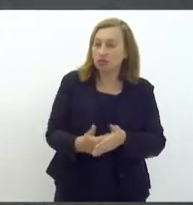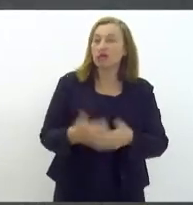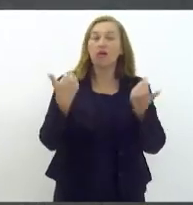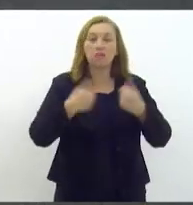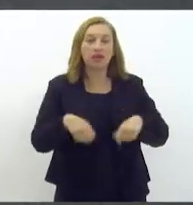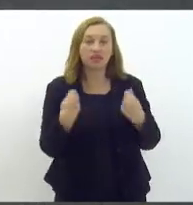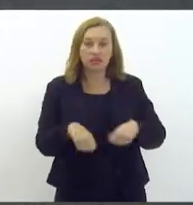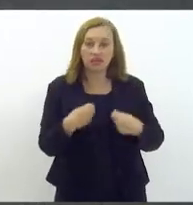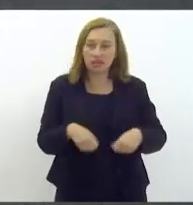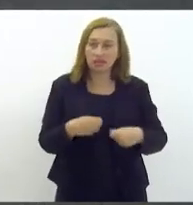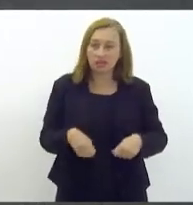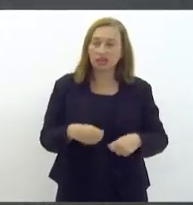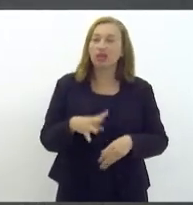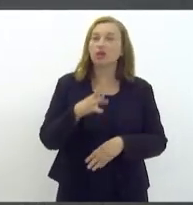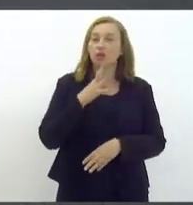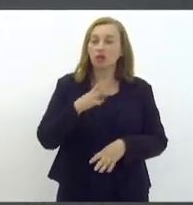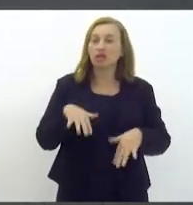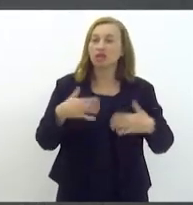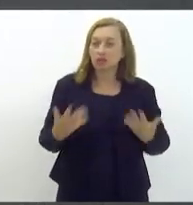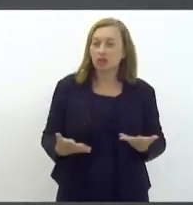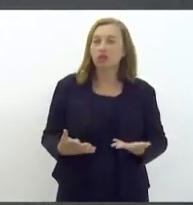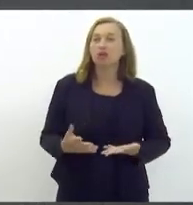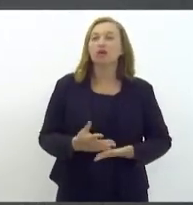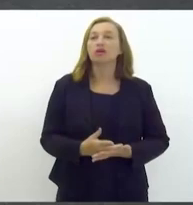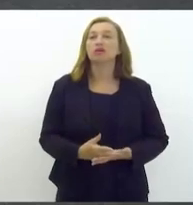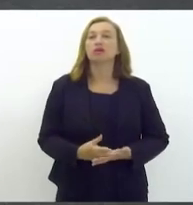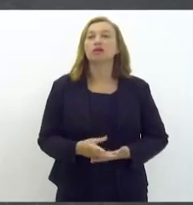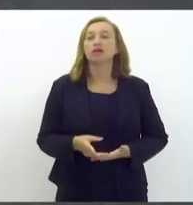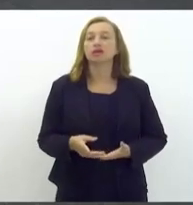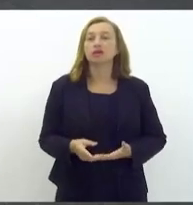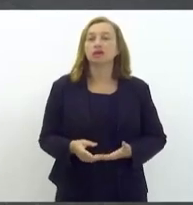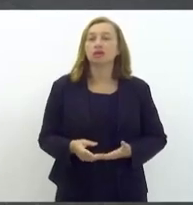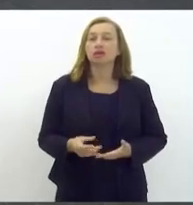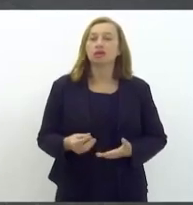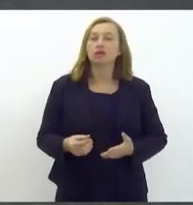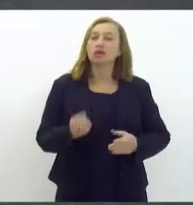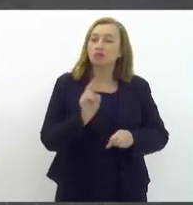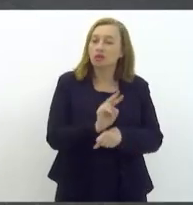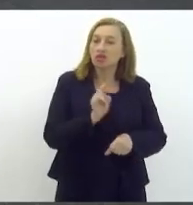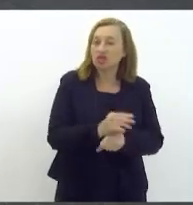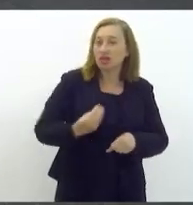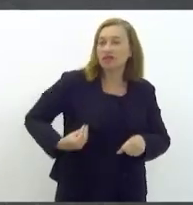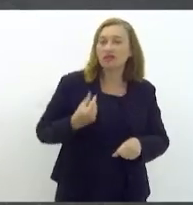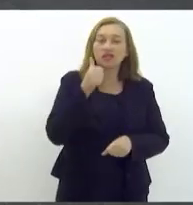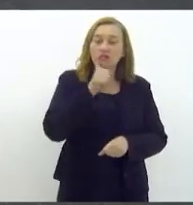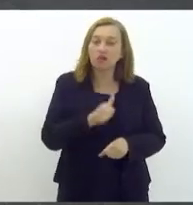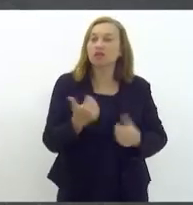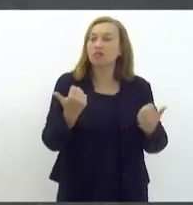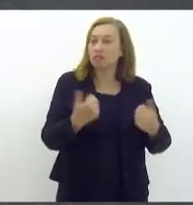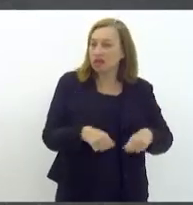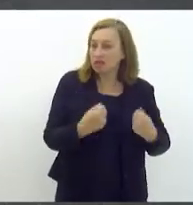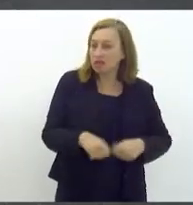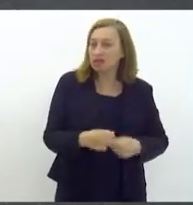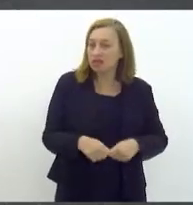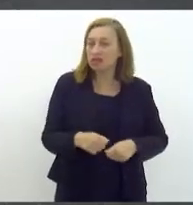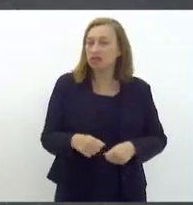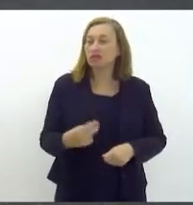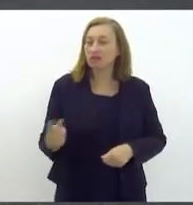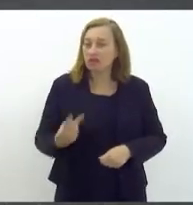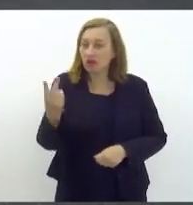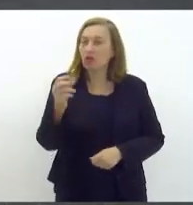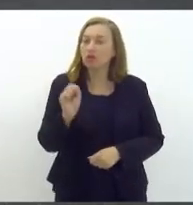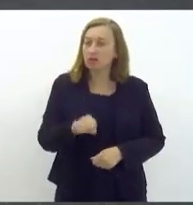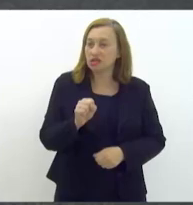precisa ser reconhecido. E para a gente respaldar a vida das mulheres, as mulheres precisam ter prioridade